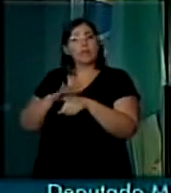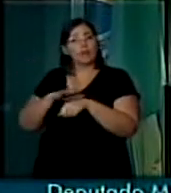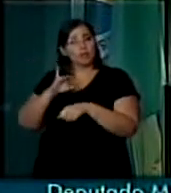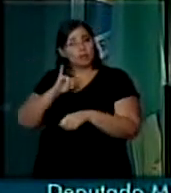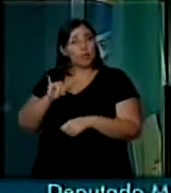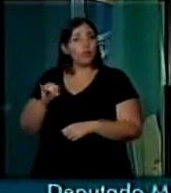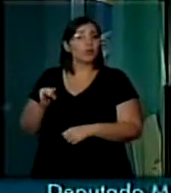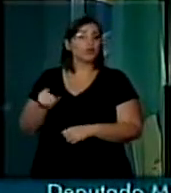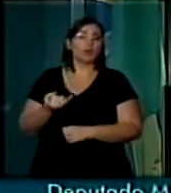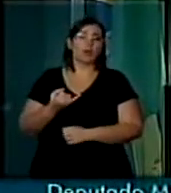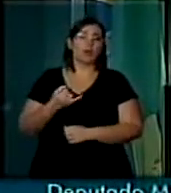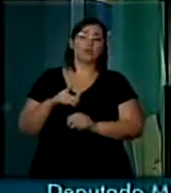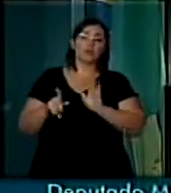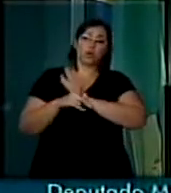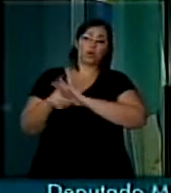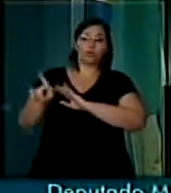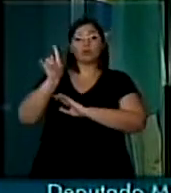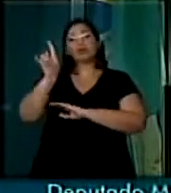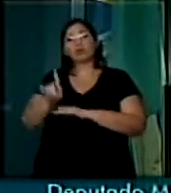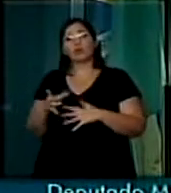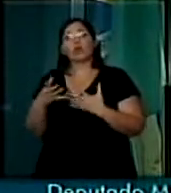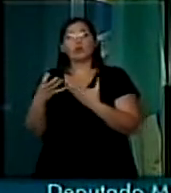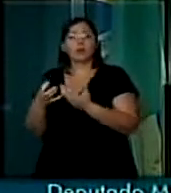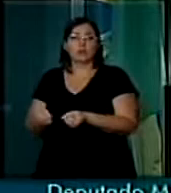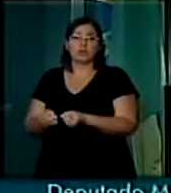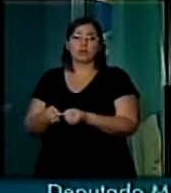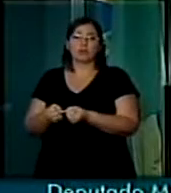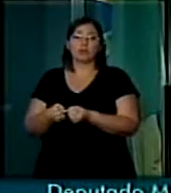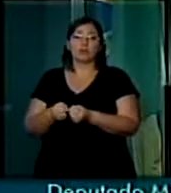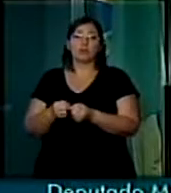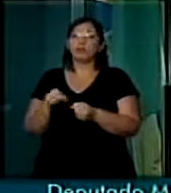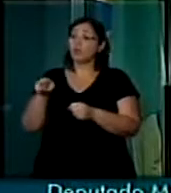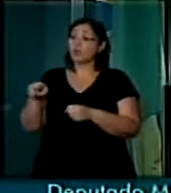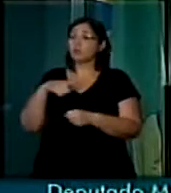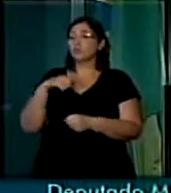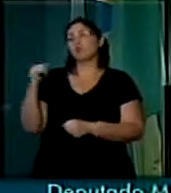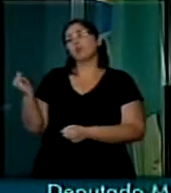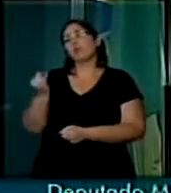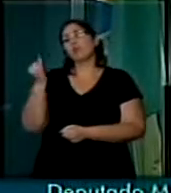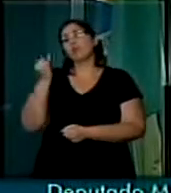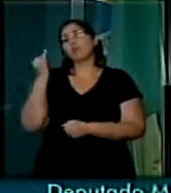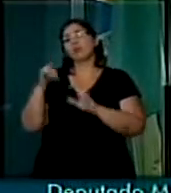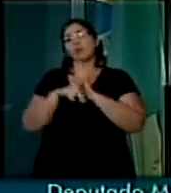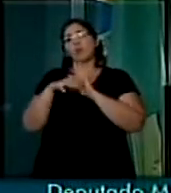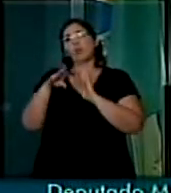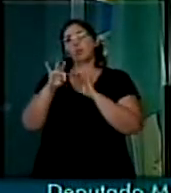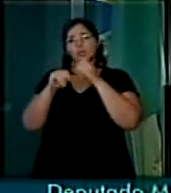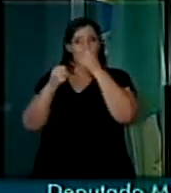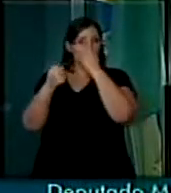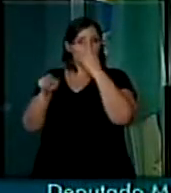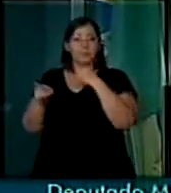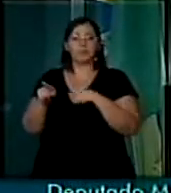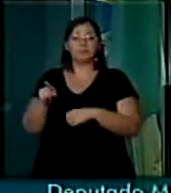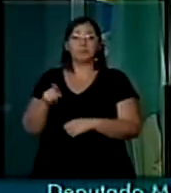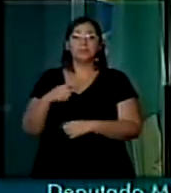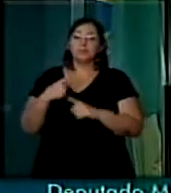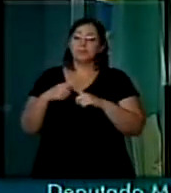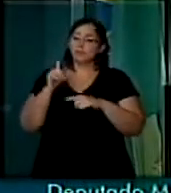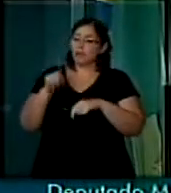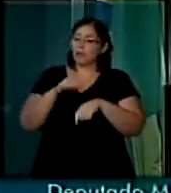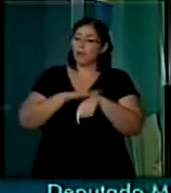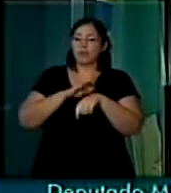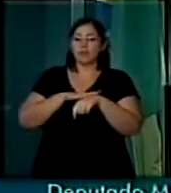os seus direitos reconhecidos. E aí é que está a importância do mutirão da justiça. É quando